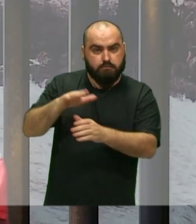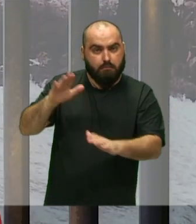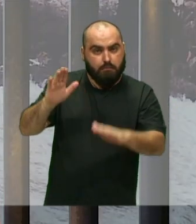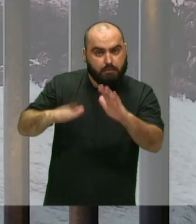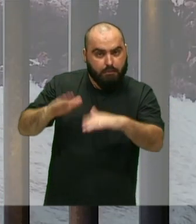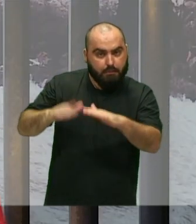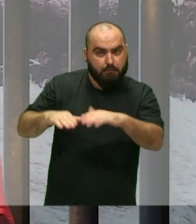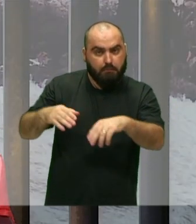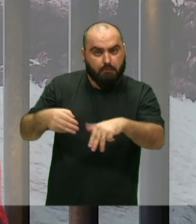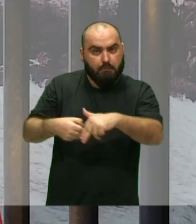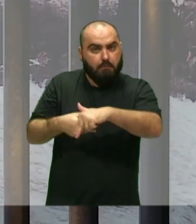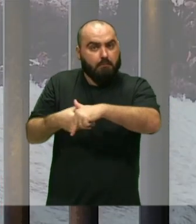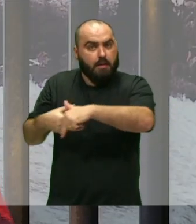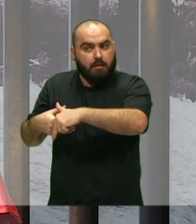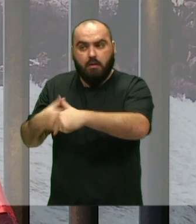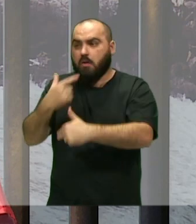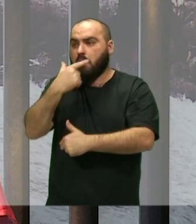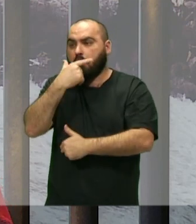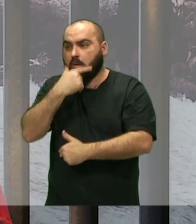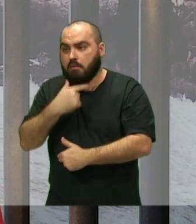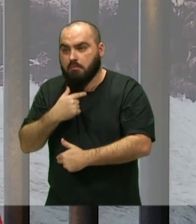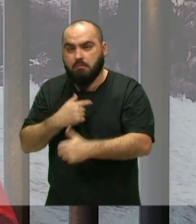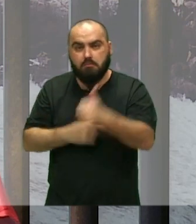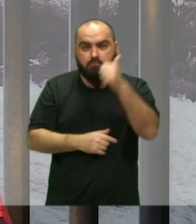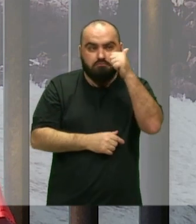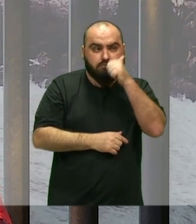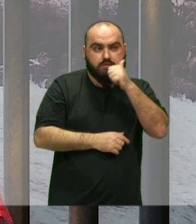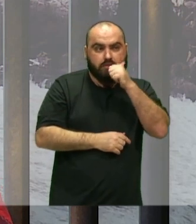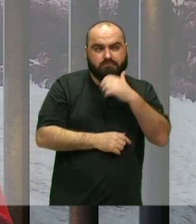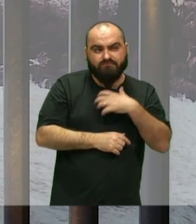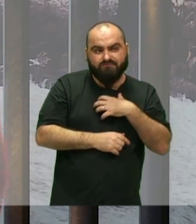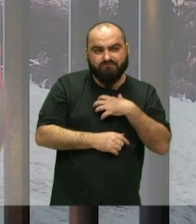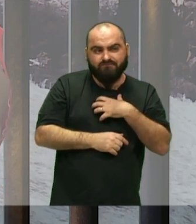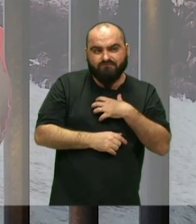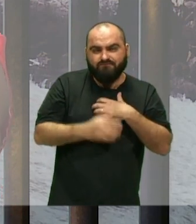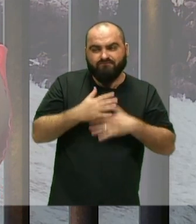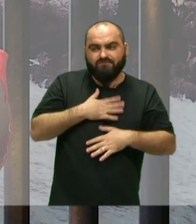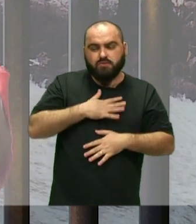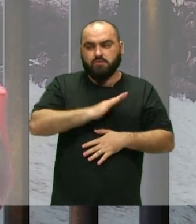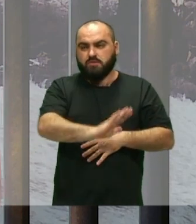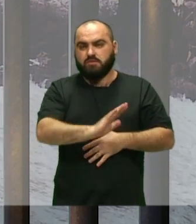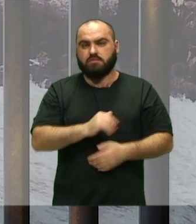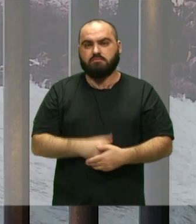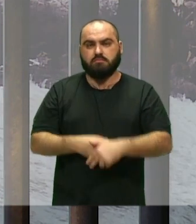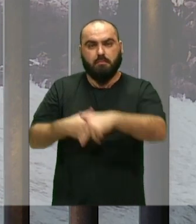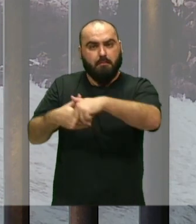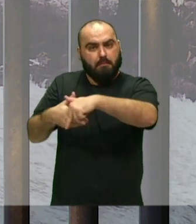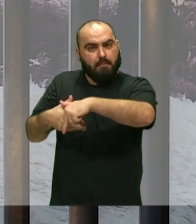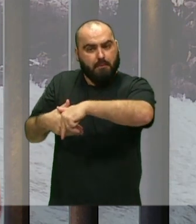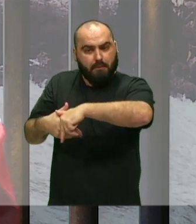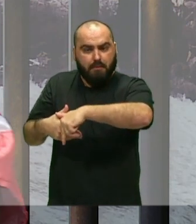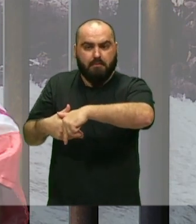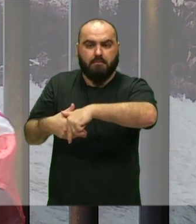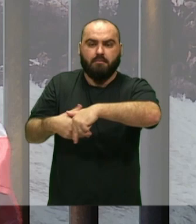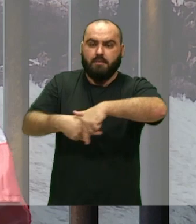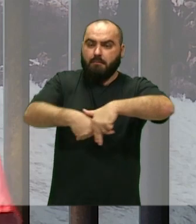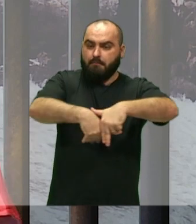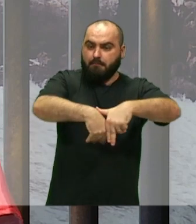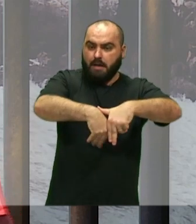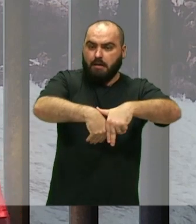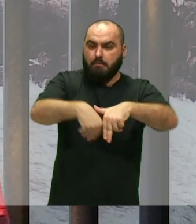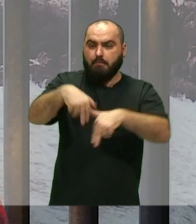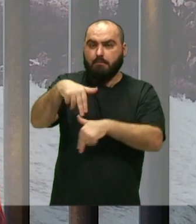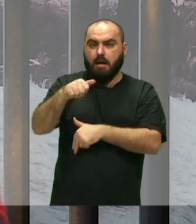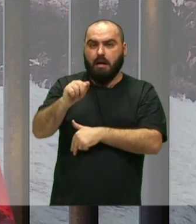misto Que estava com os outros homens Nós mulheres Não se sentíamos confortáveis Tocar maracatu Era estar ali Por